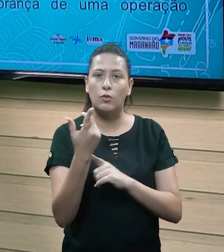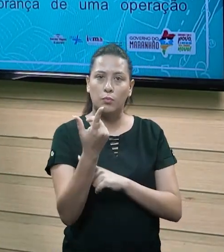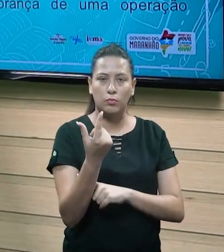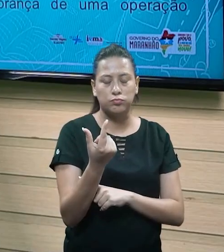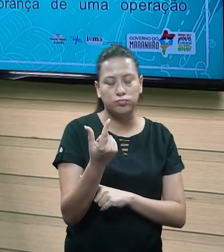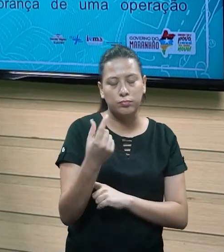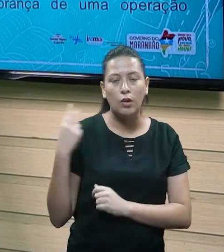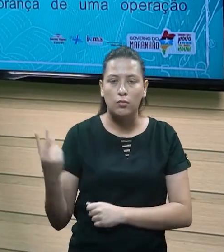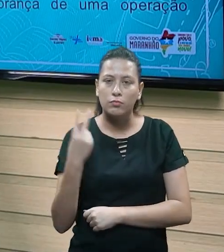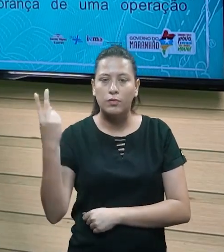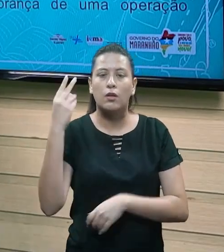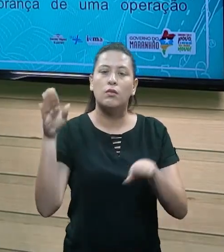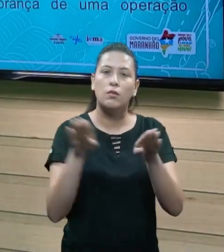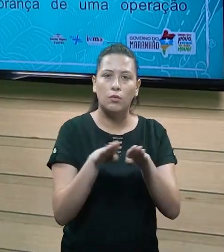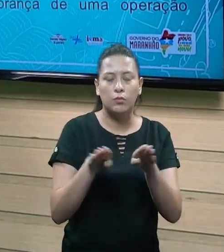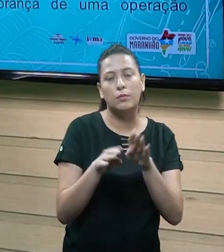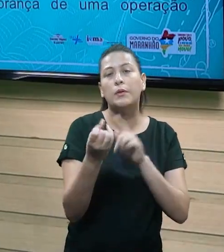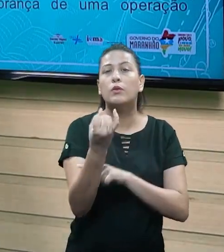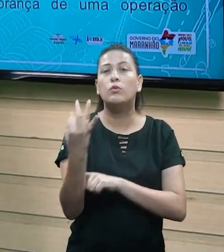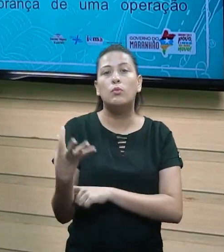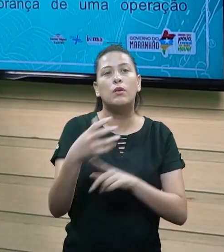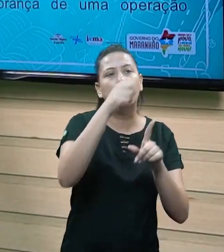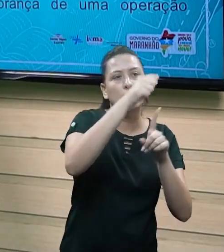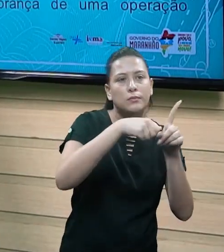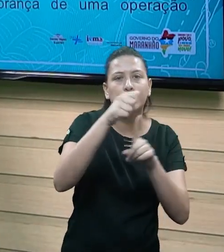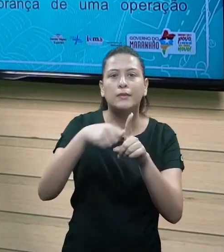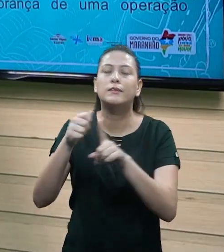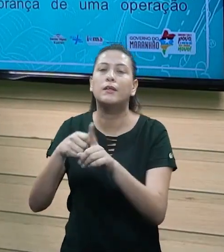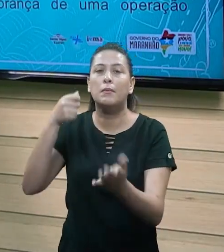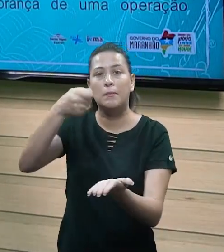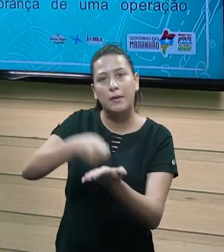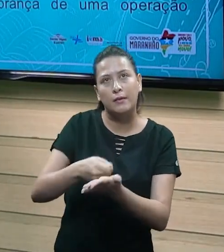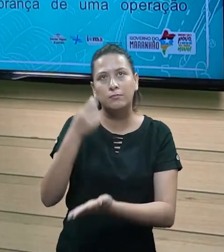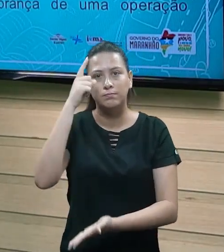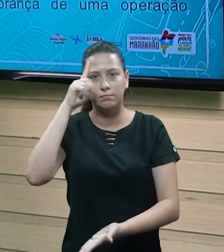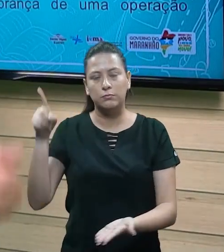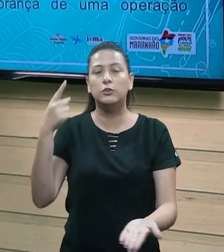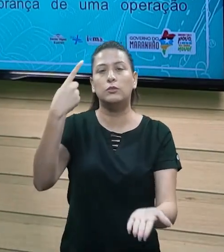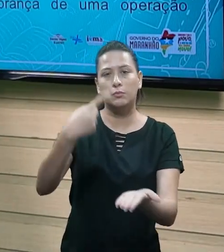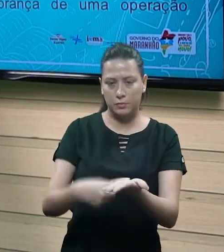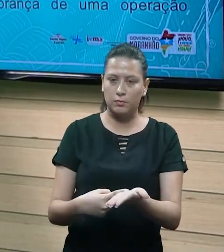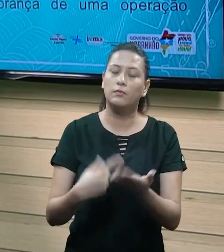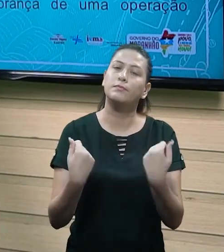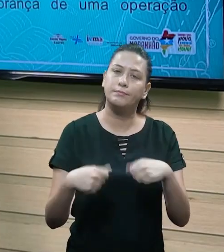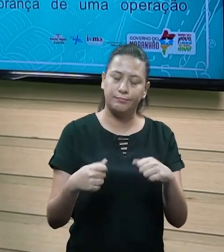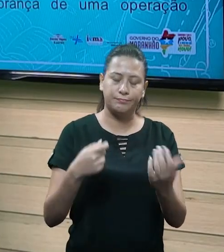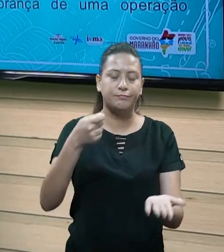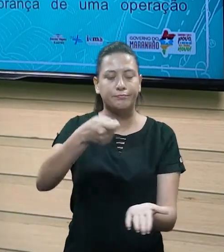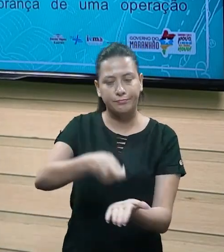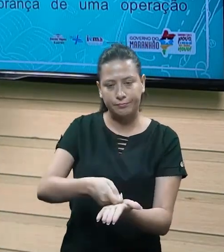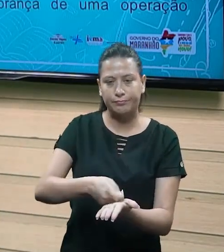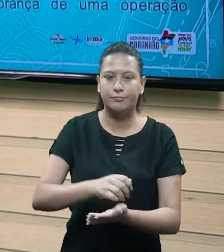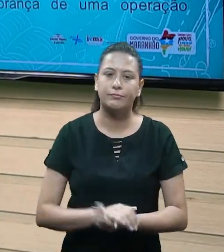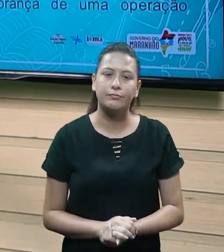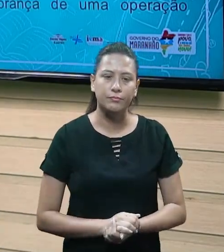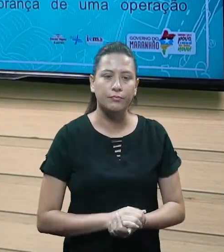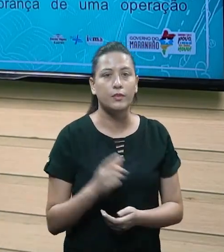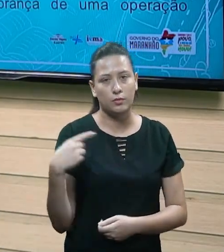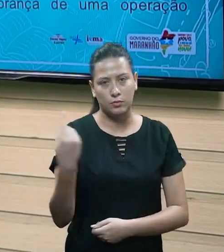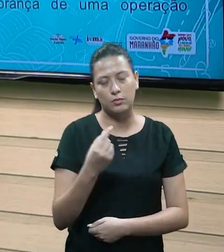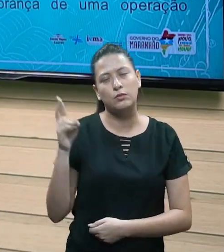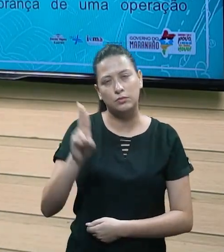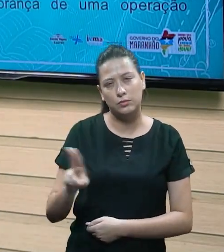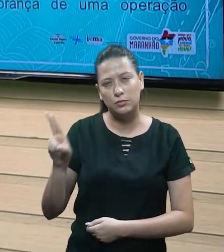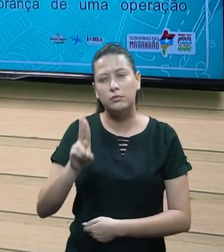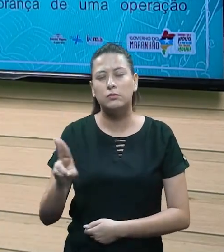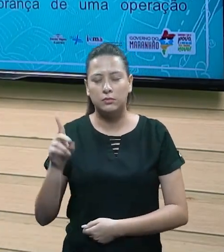comprei, o valor que eu tenho que pagar, vem o vencimento pré-determinado, ou seja, a data que eu tenho que pagar aquela fatura, certinho? Então, fatura também é um exemplo